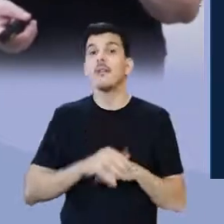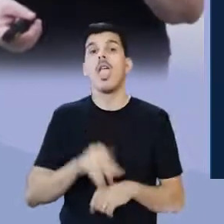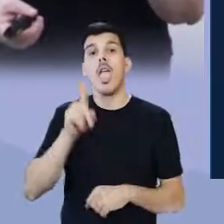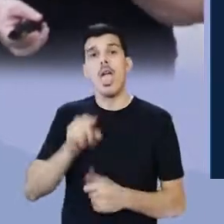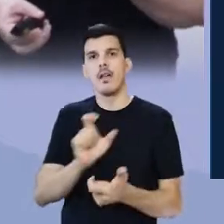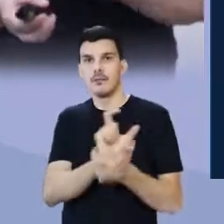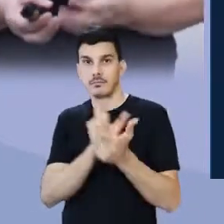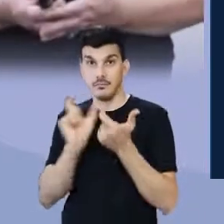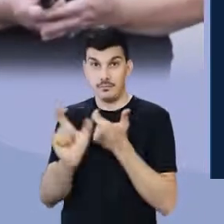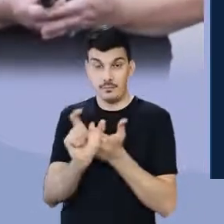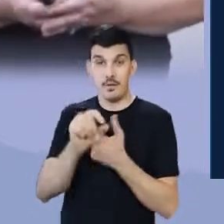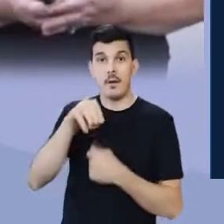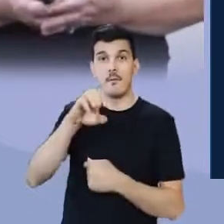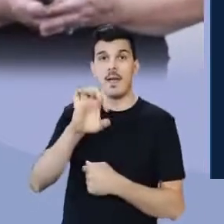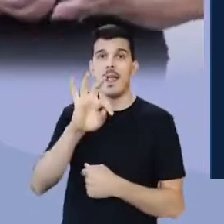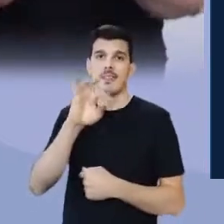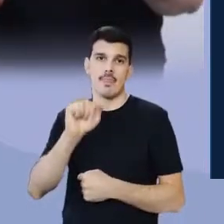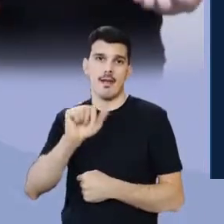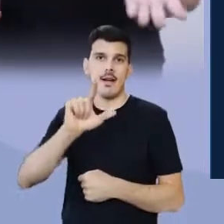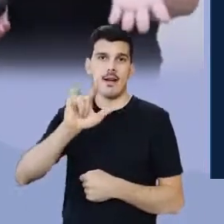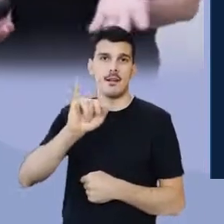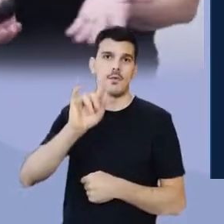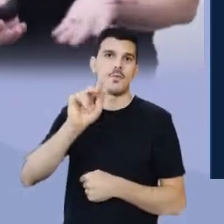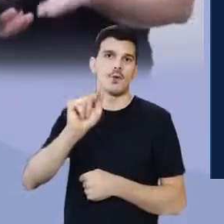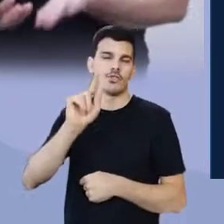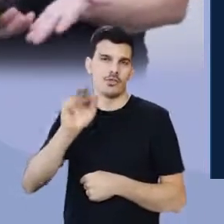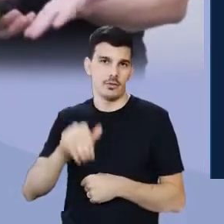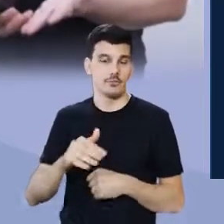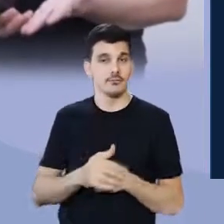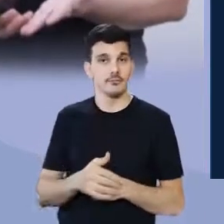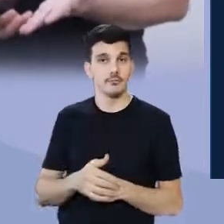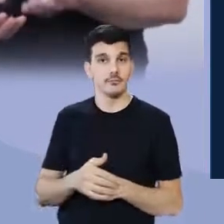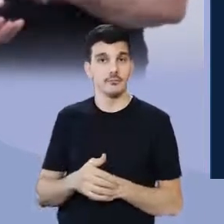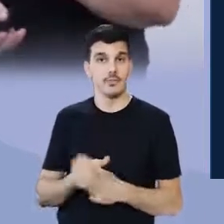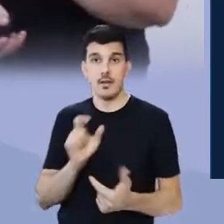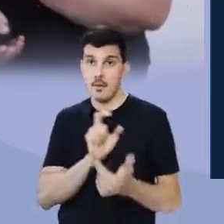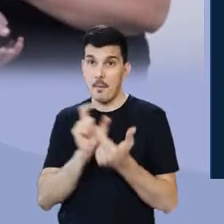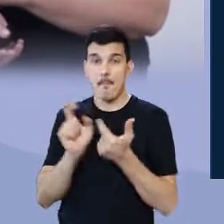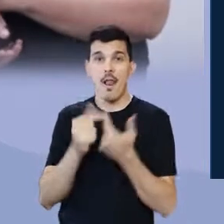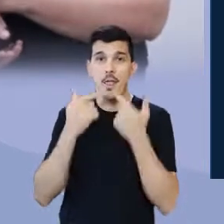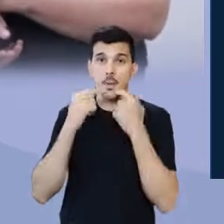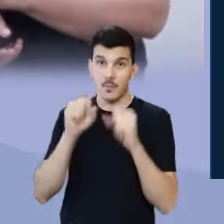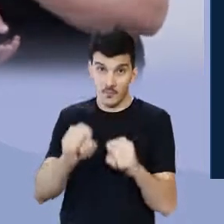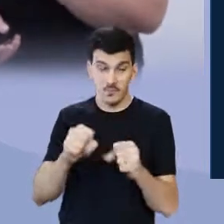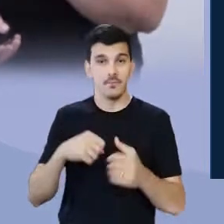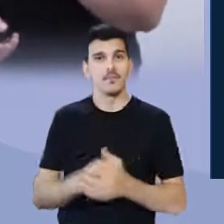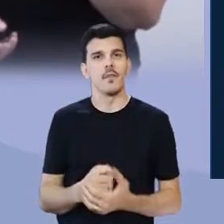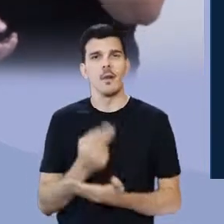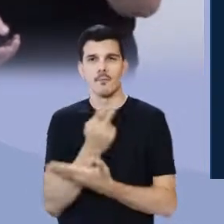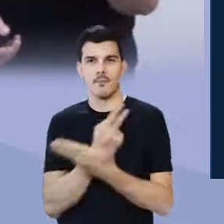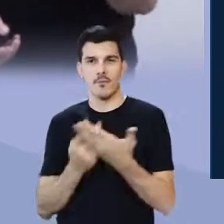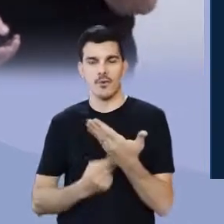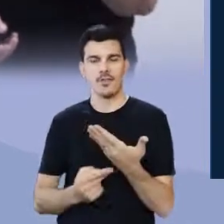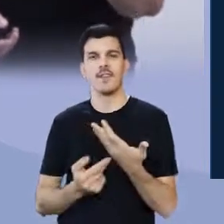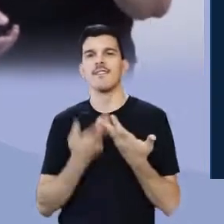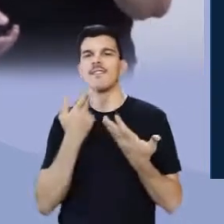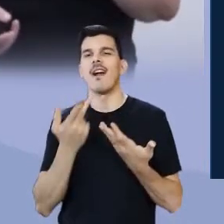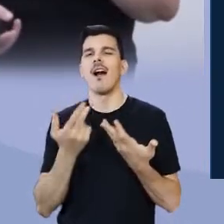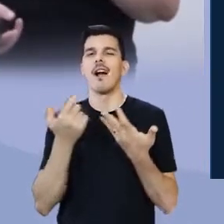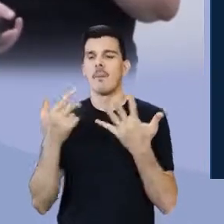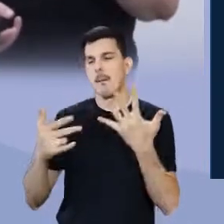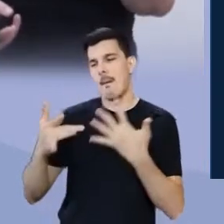Isso é metalinguagem. Assim como também é metalinguístico, a poesia, falar do fazer